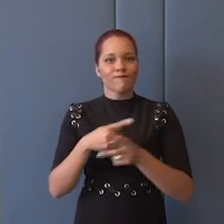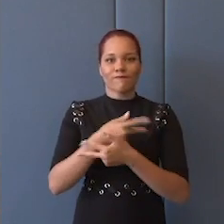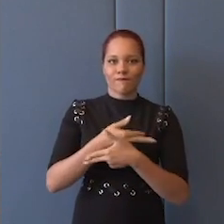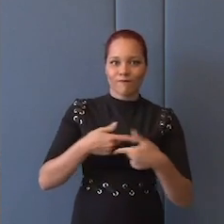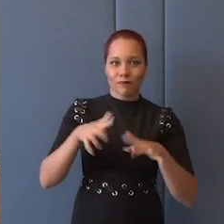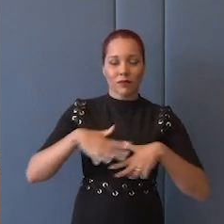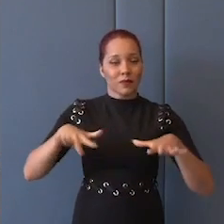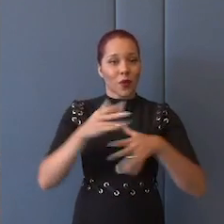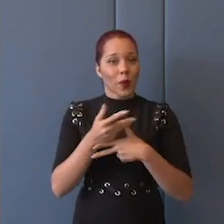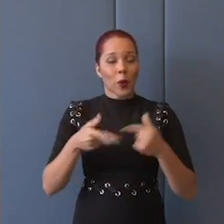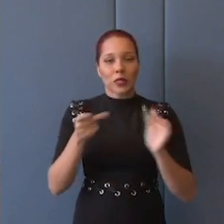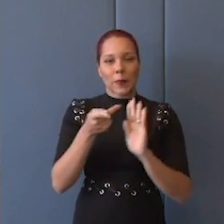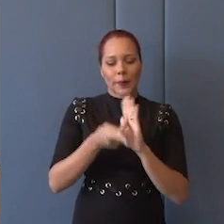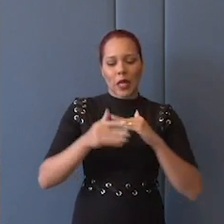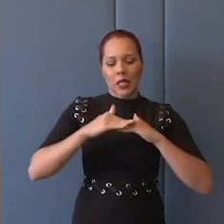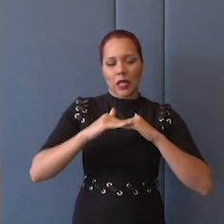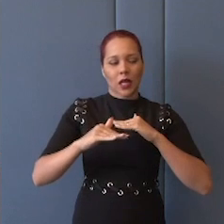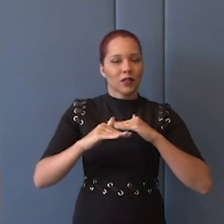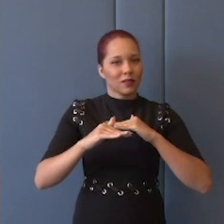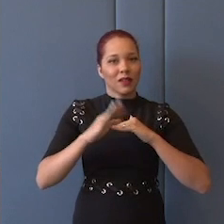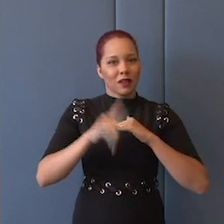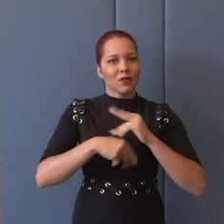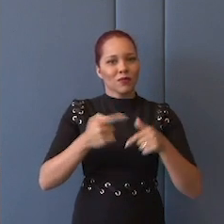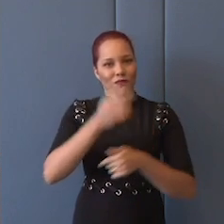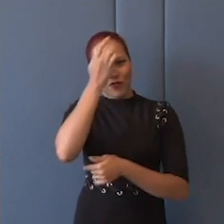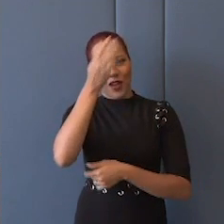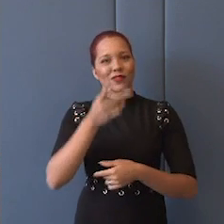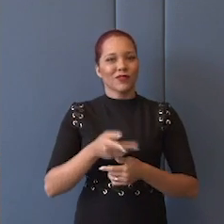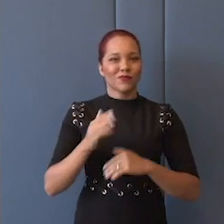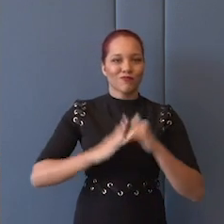uma coisa plana, linear, fácil de equacionar.